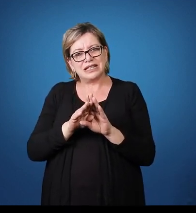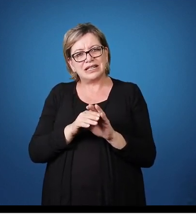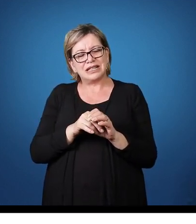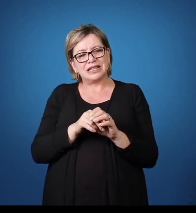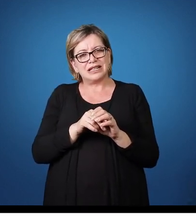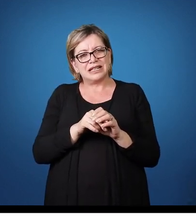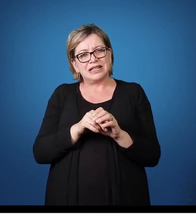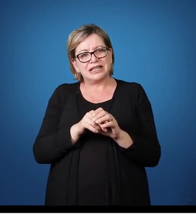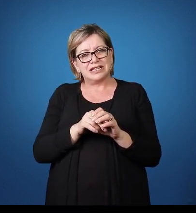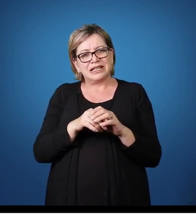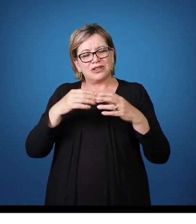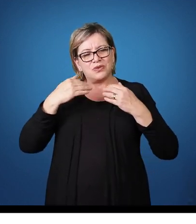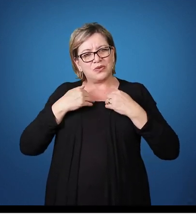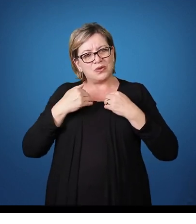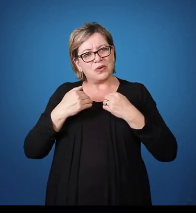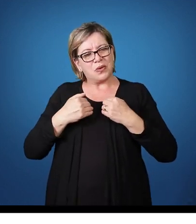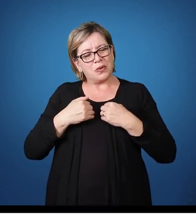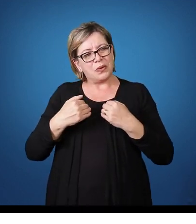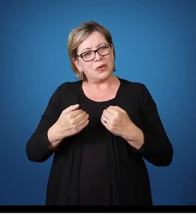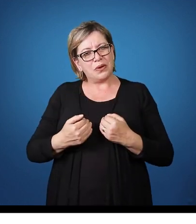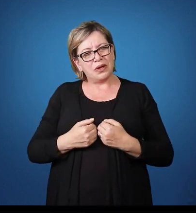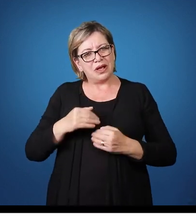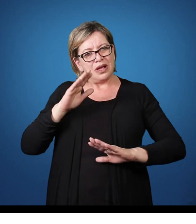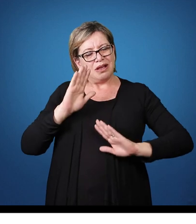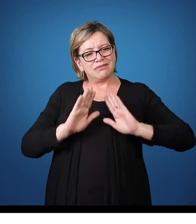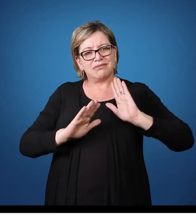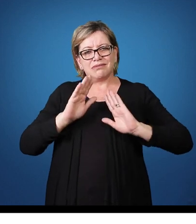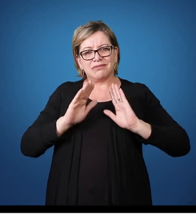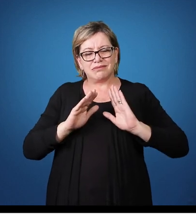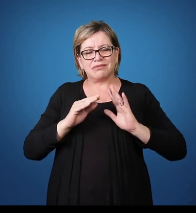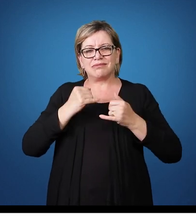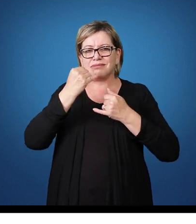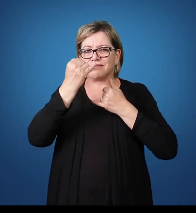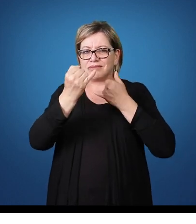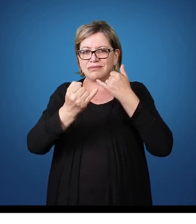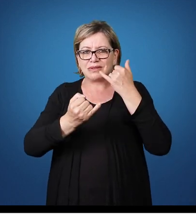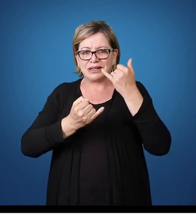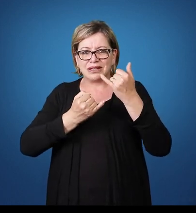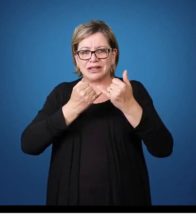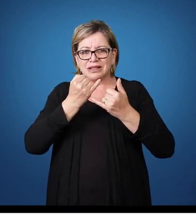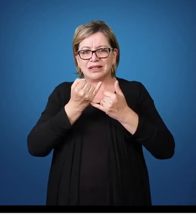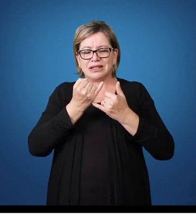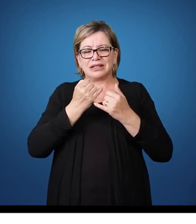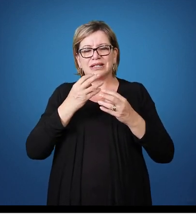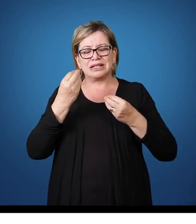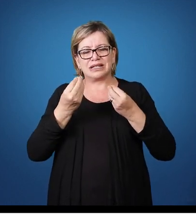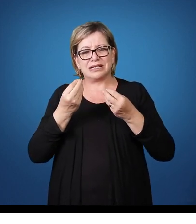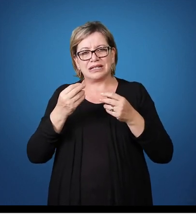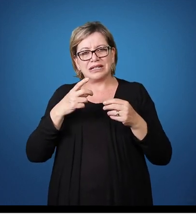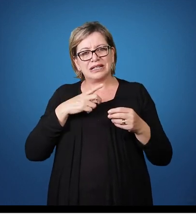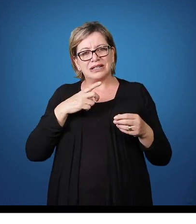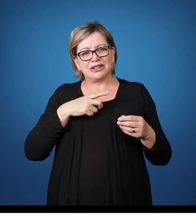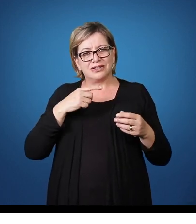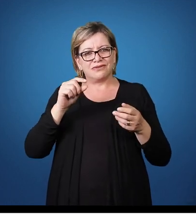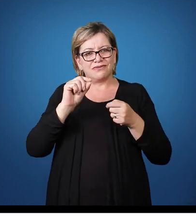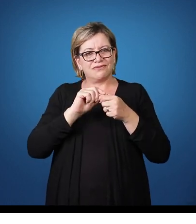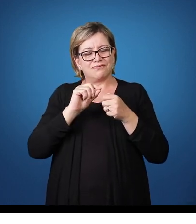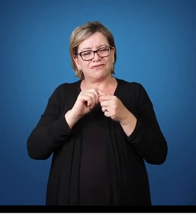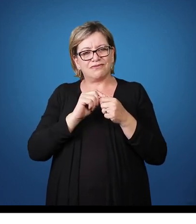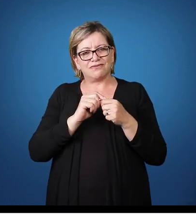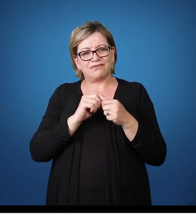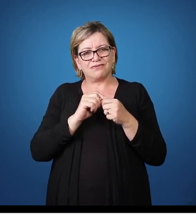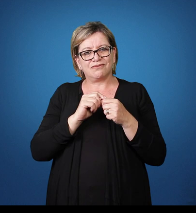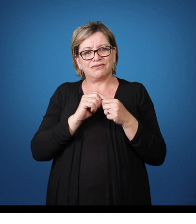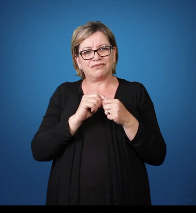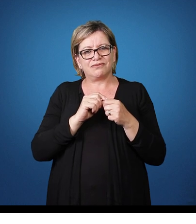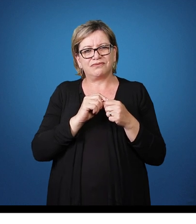As partes Do corpo Então Alguns Jogos Algumas Brincadeiras Que nós Realizávamos